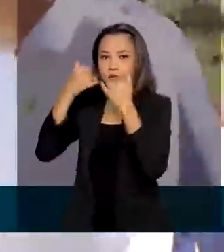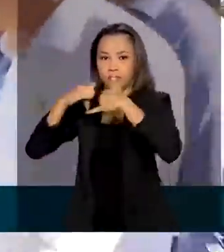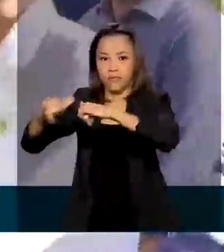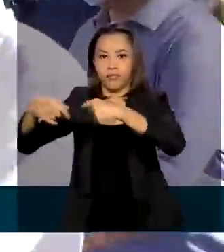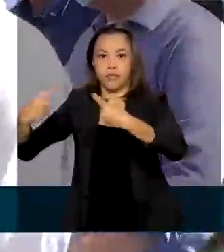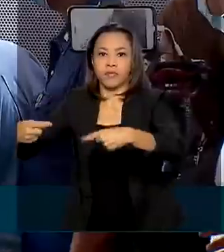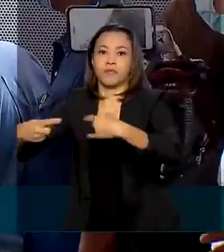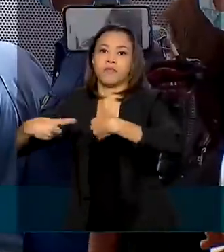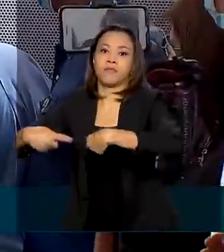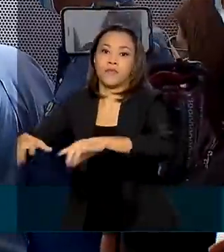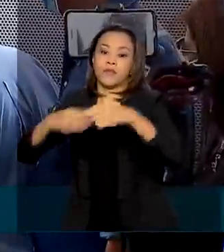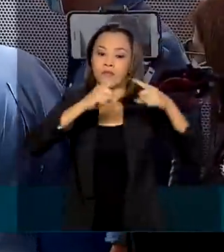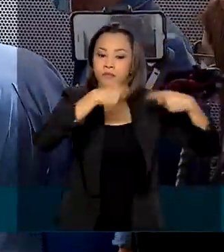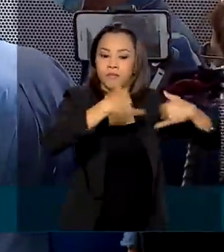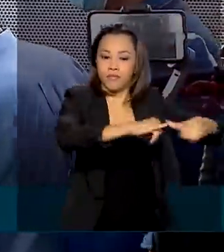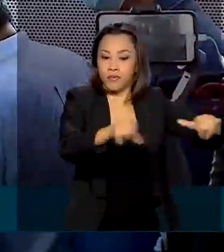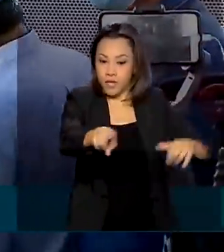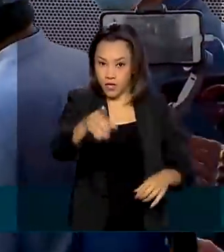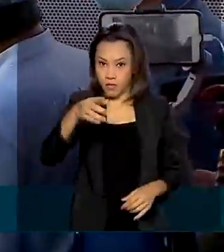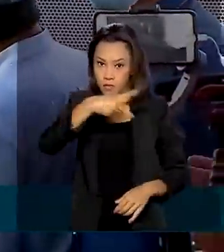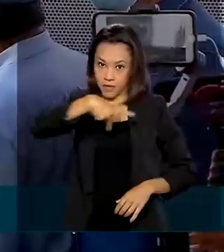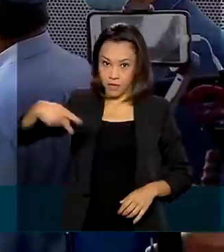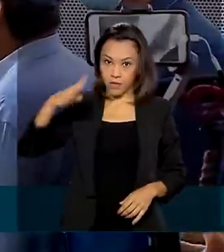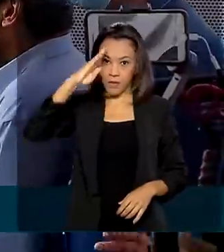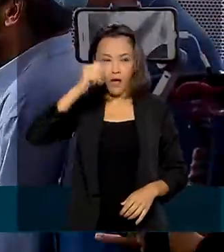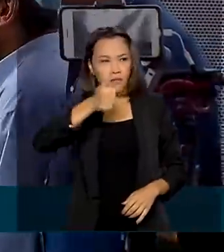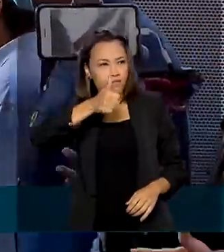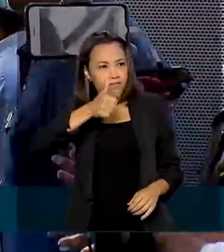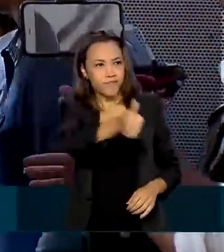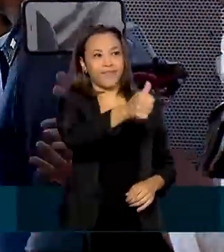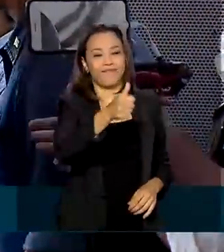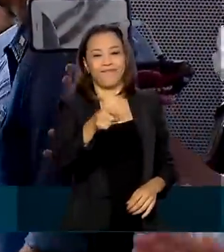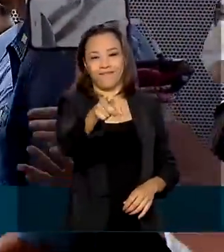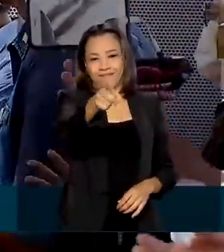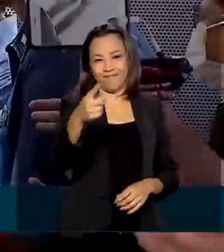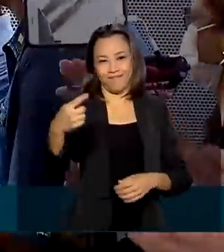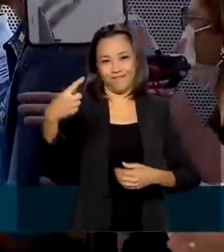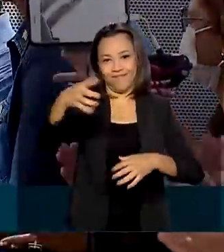presidente Jair Bolsonaro acionou um geradores, na estação de Santana.